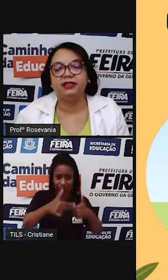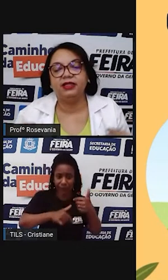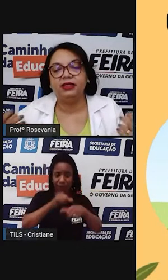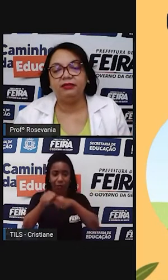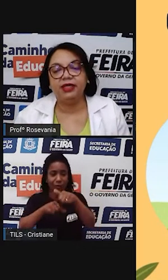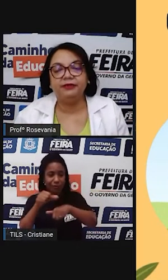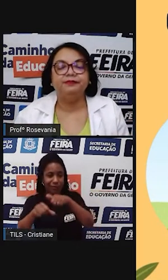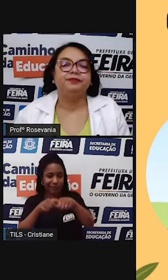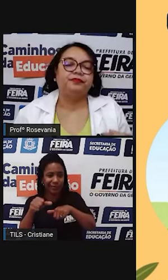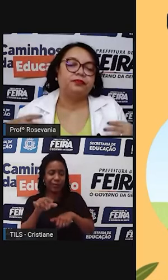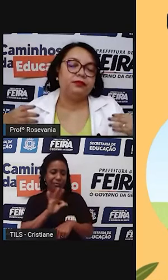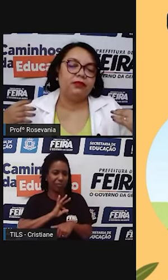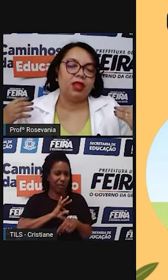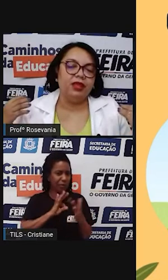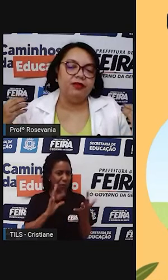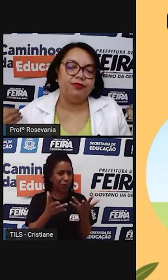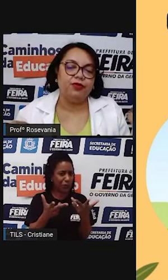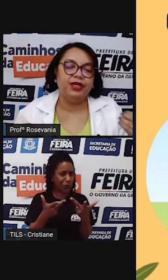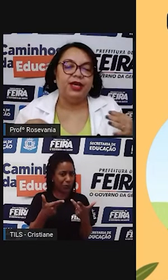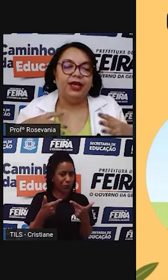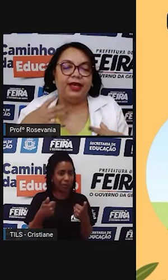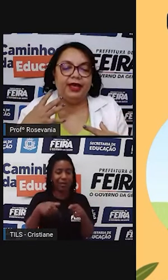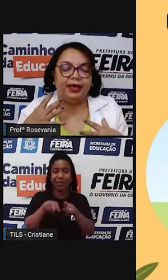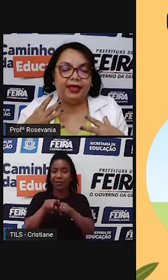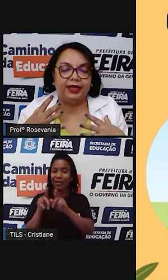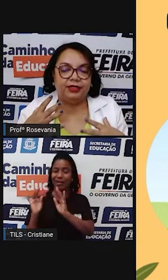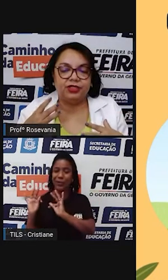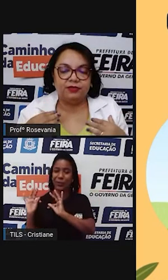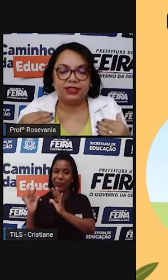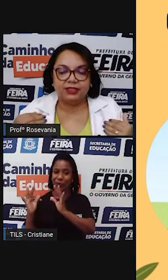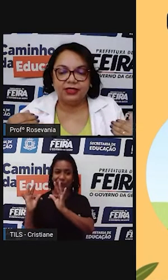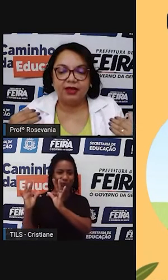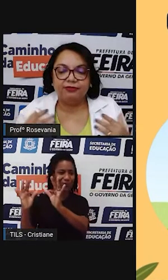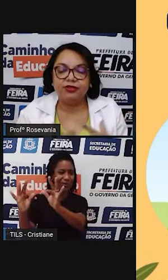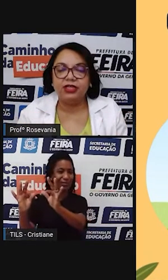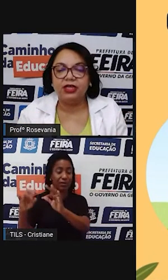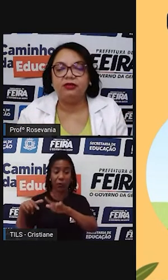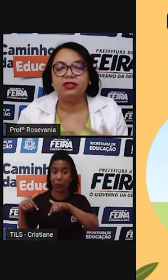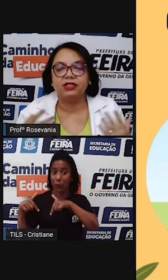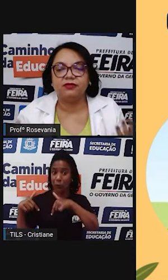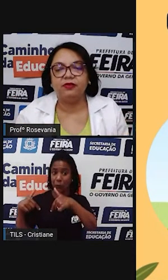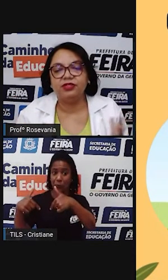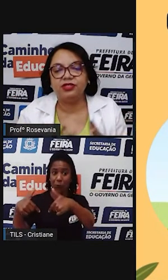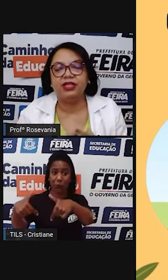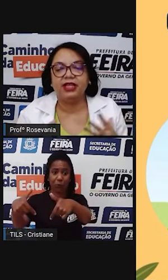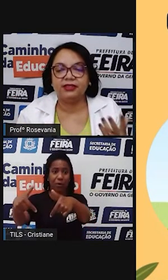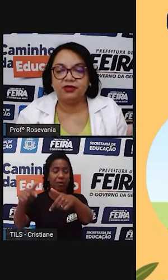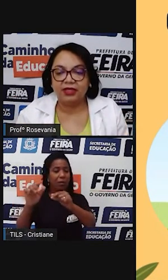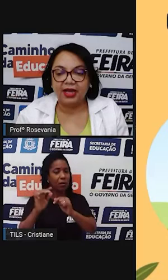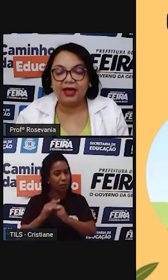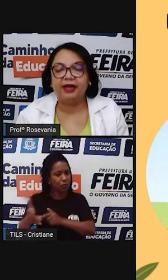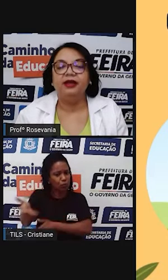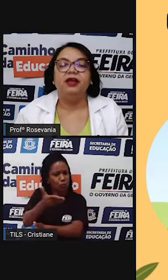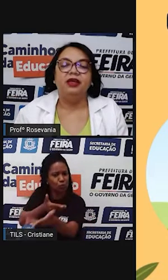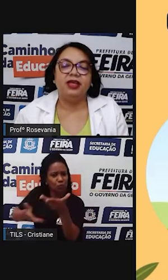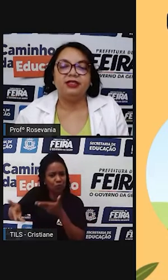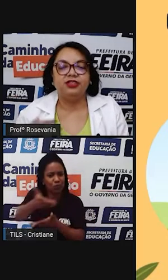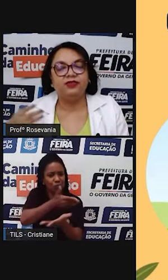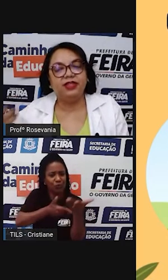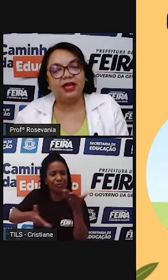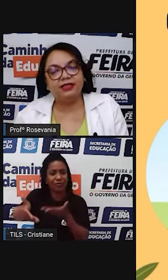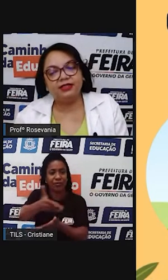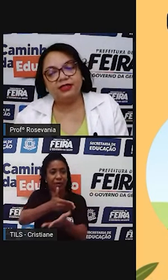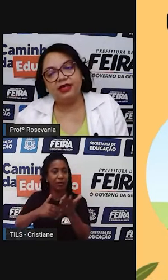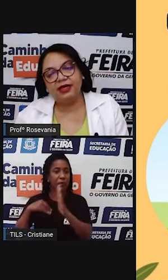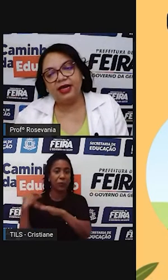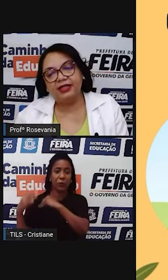empregadas aí também, e foi, digamos assim, afunilando essas formas de se relacionar, e as